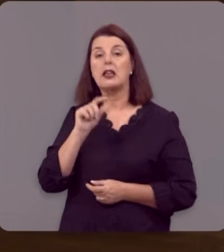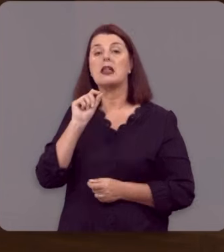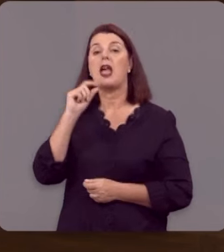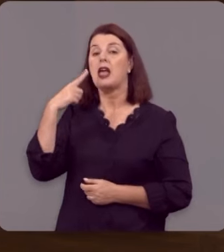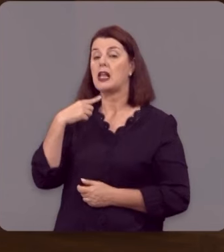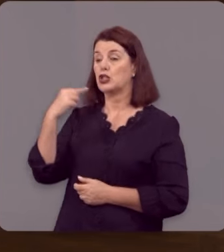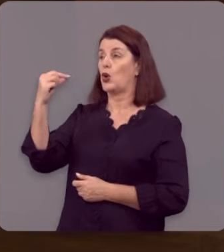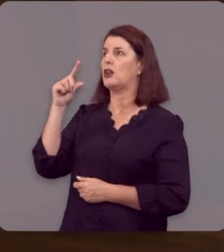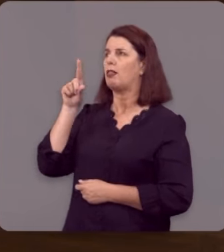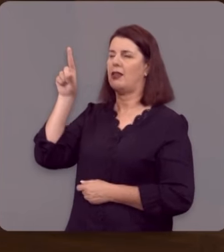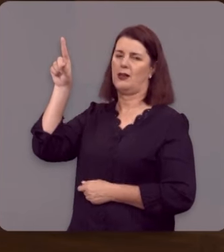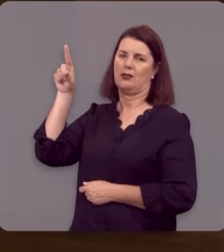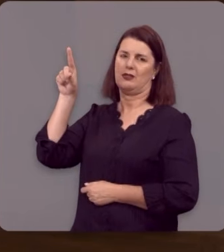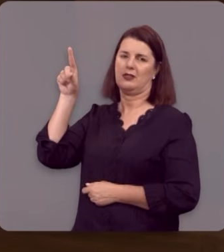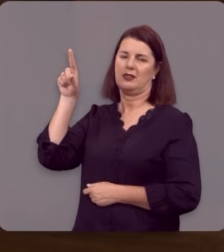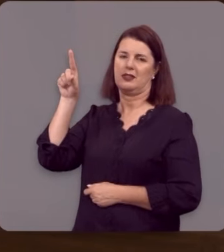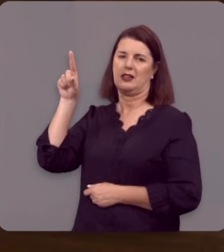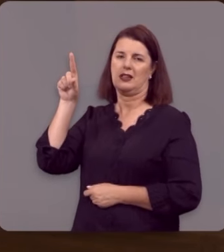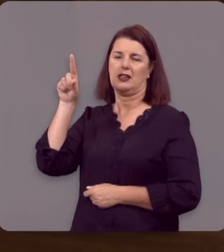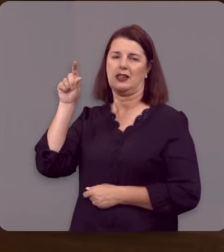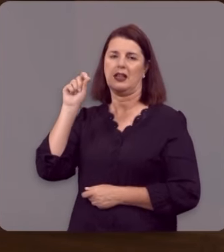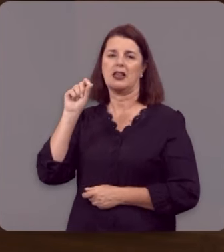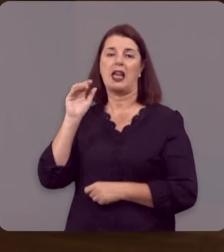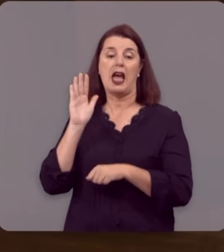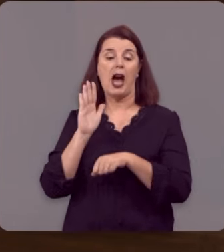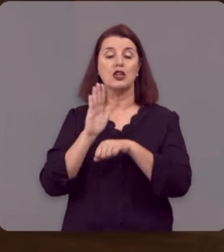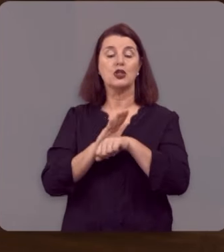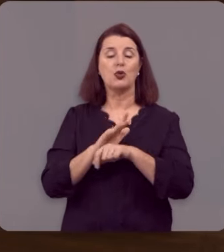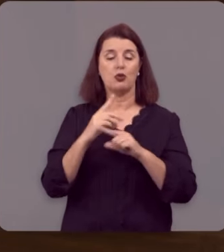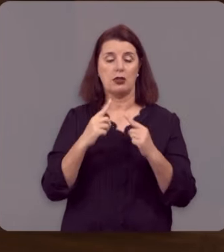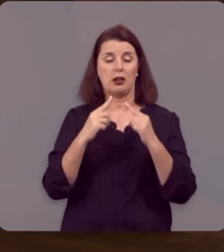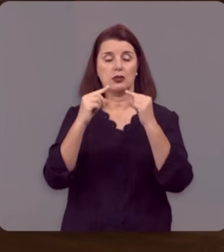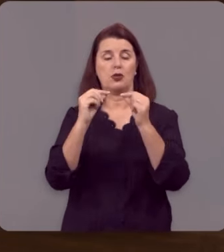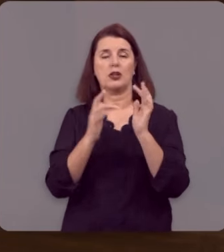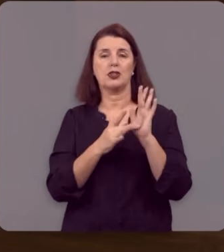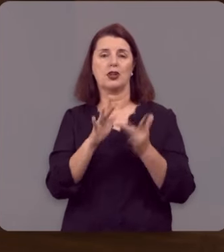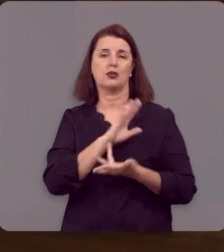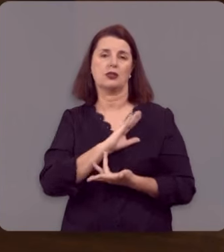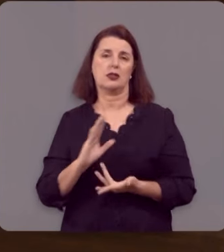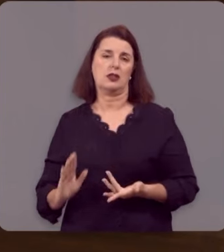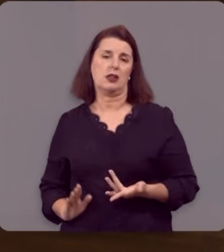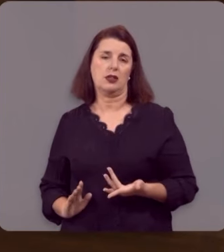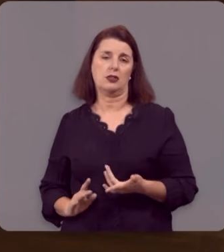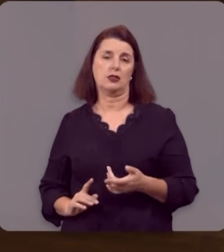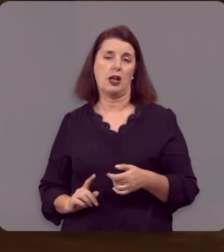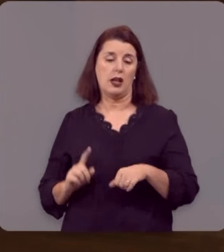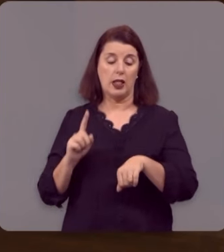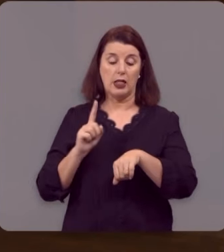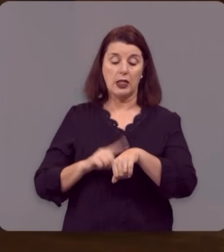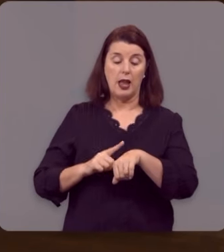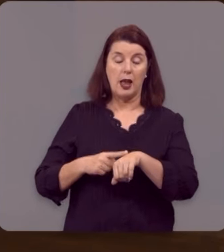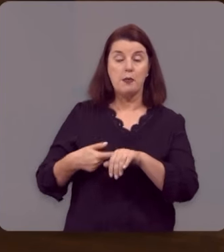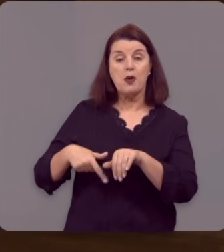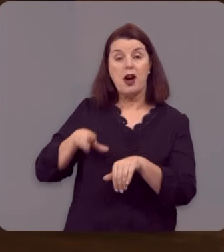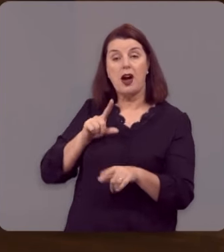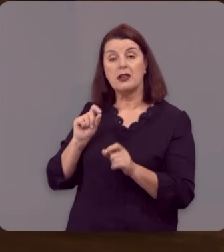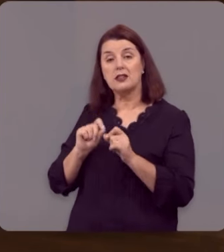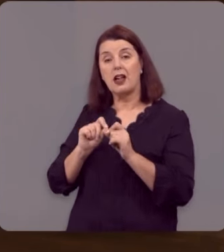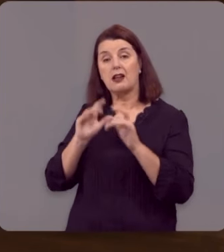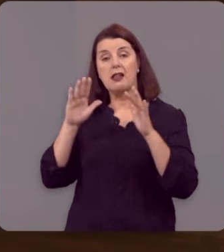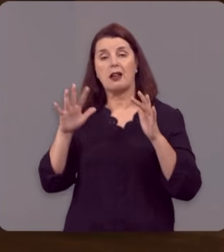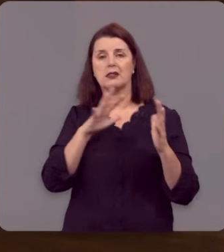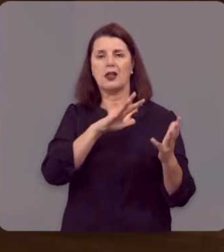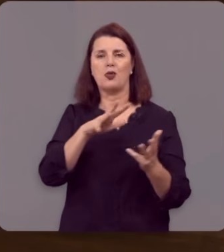é Deus, o agente da eleição é Cristo, o tempo da eleição é antes da